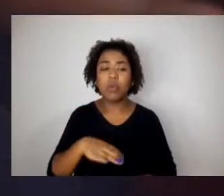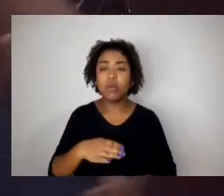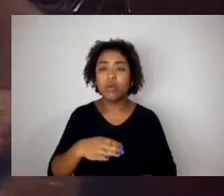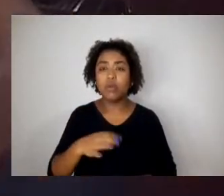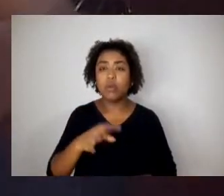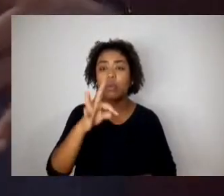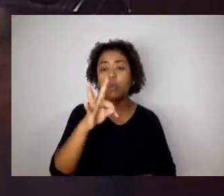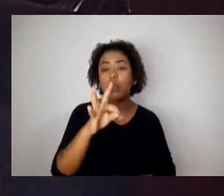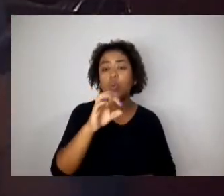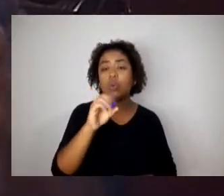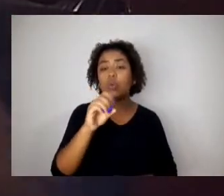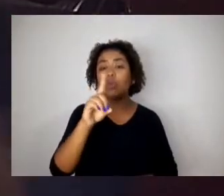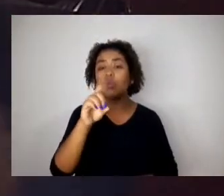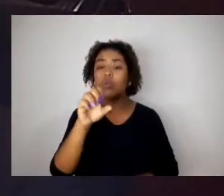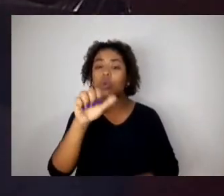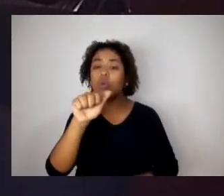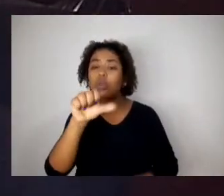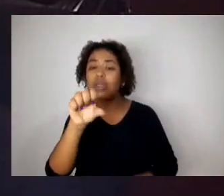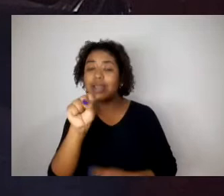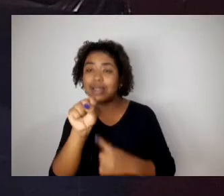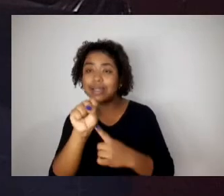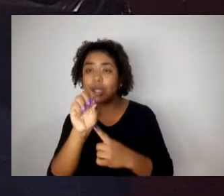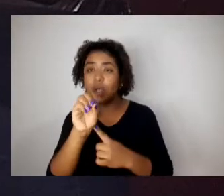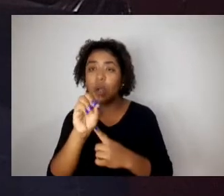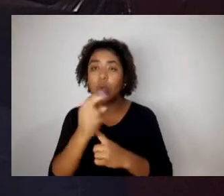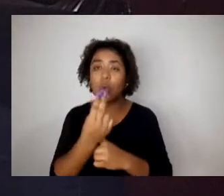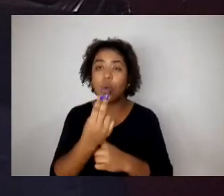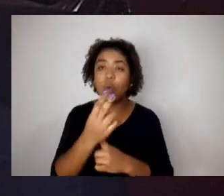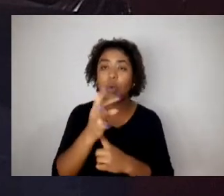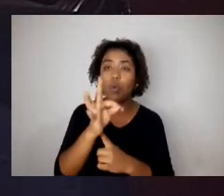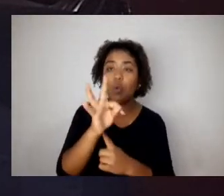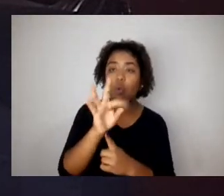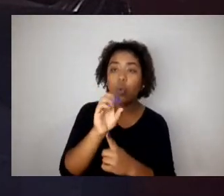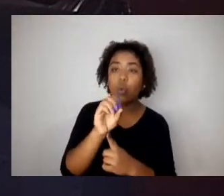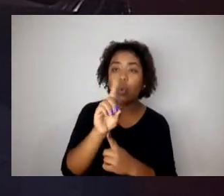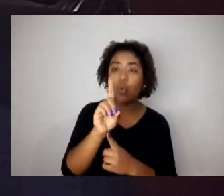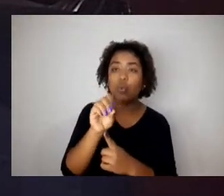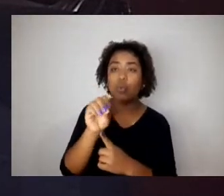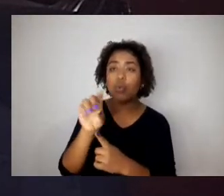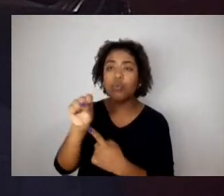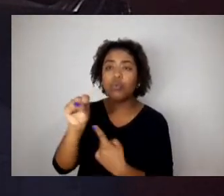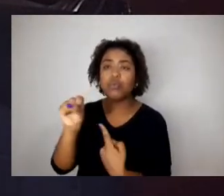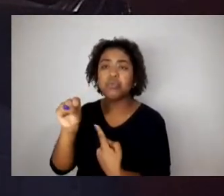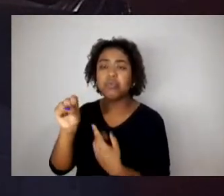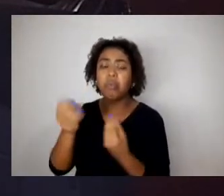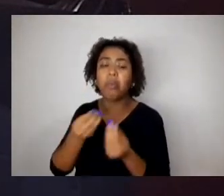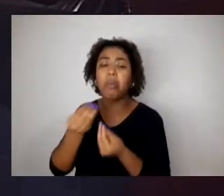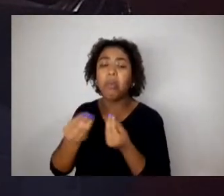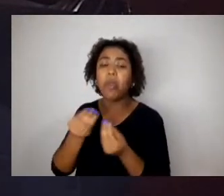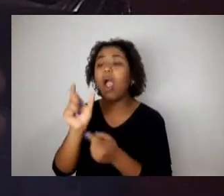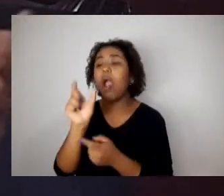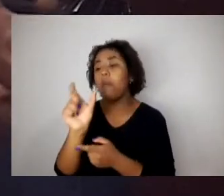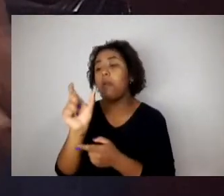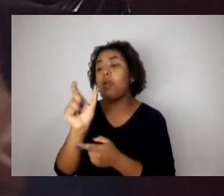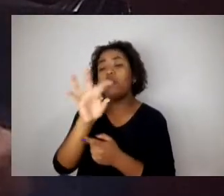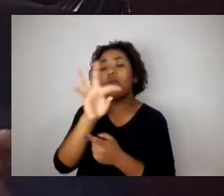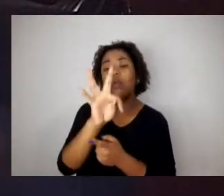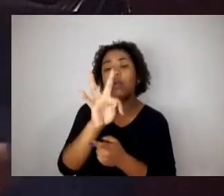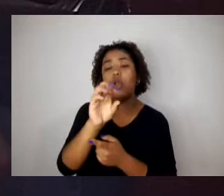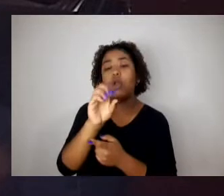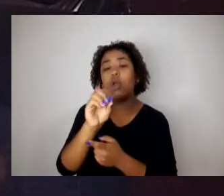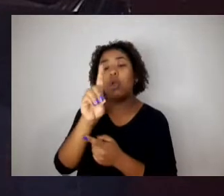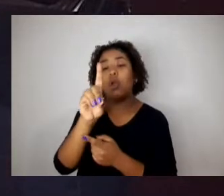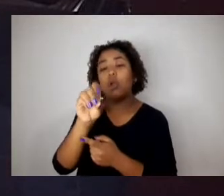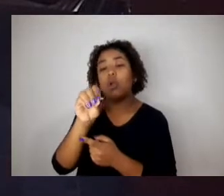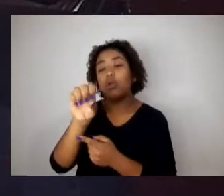todos. Não queremos desmerecer. Só para comentar, senhor presidente, não estamos desmerecendo, mas, quando nós dizemos todas,